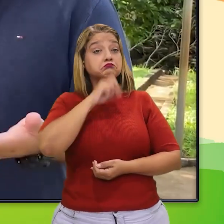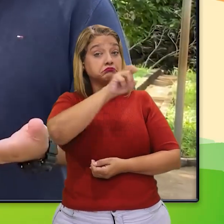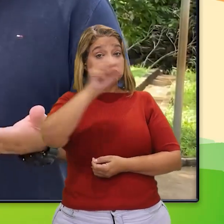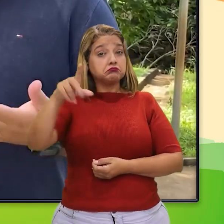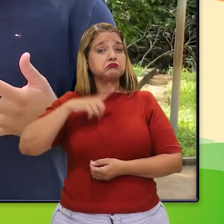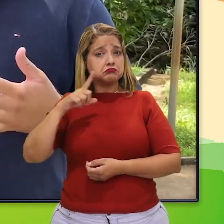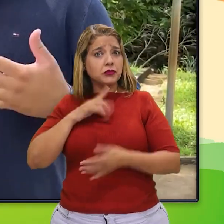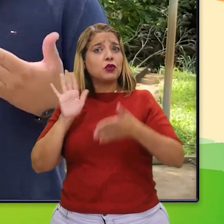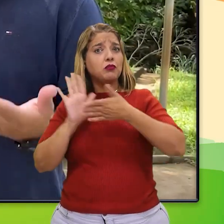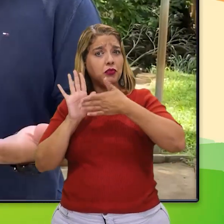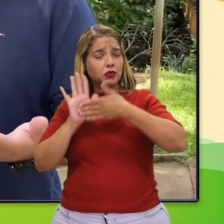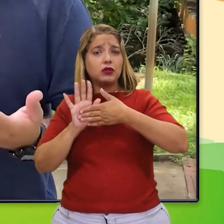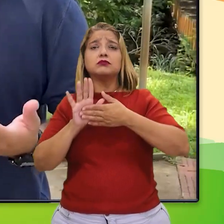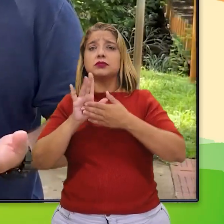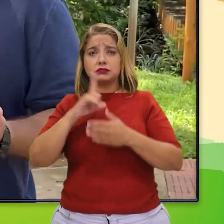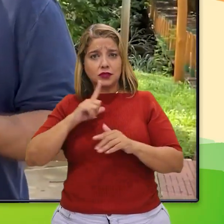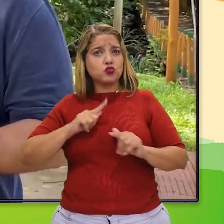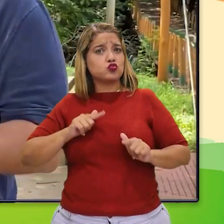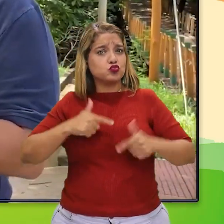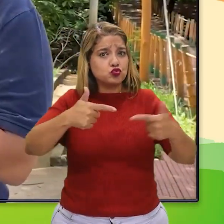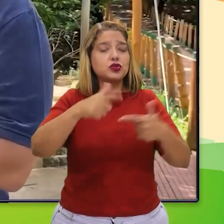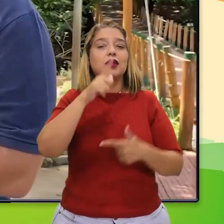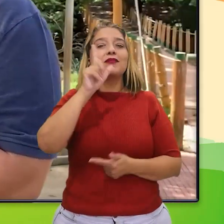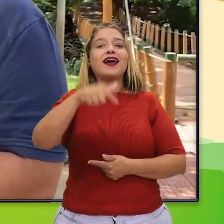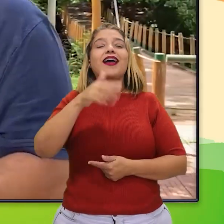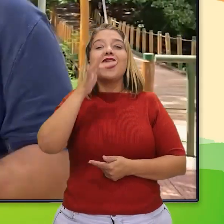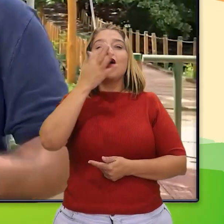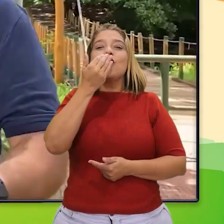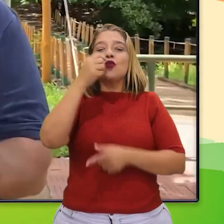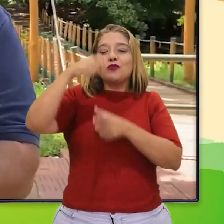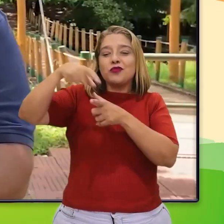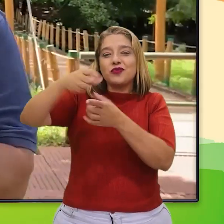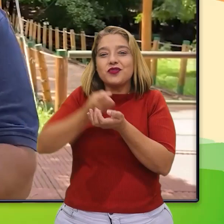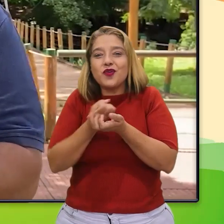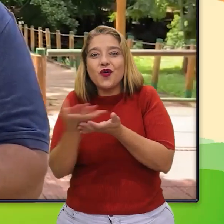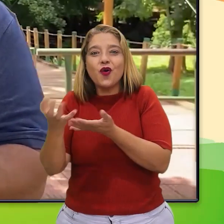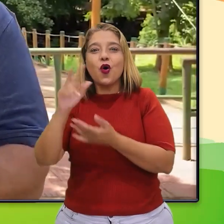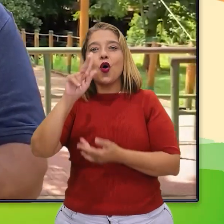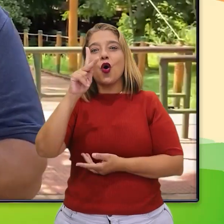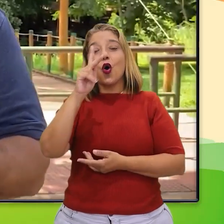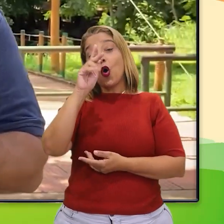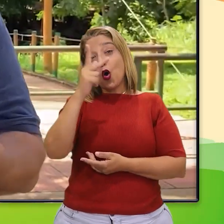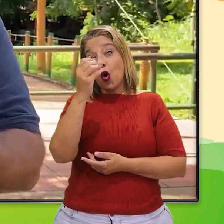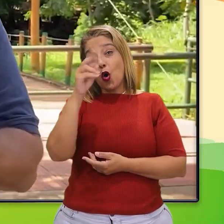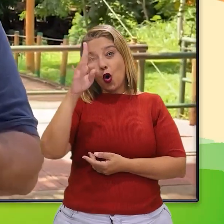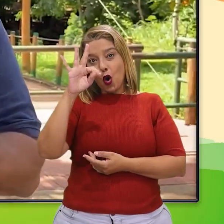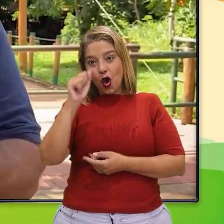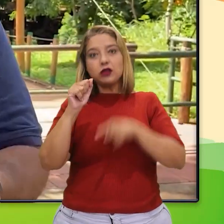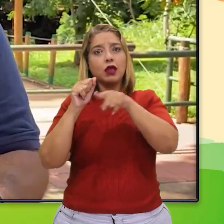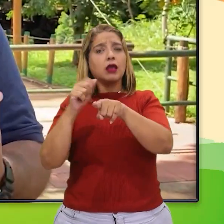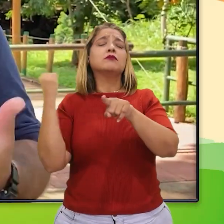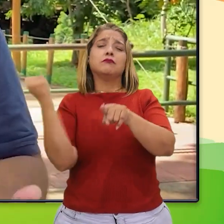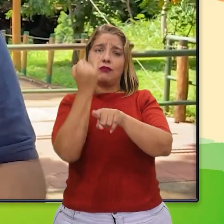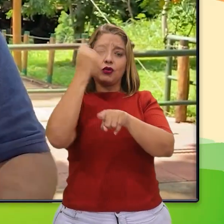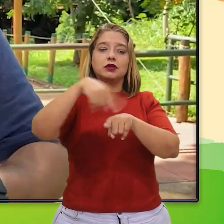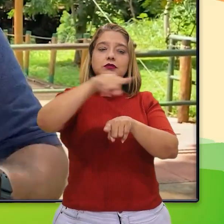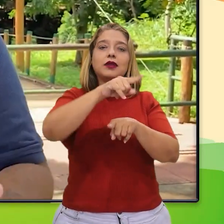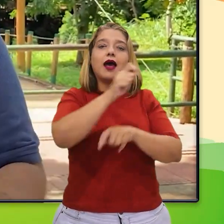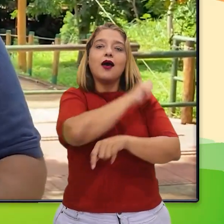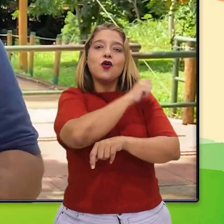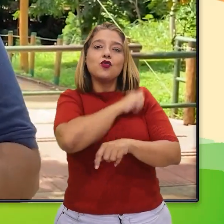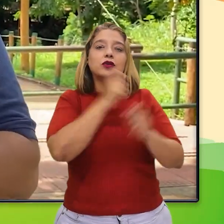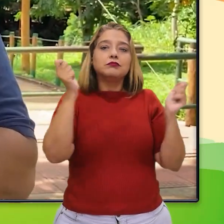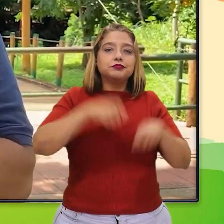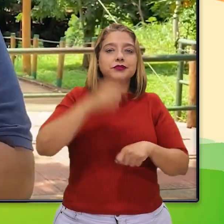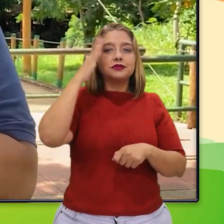O programa de horta, horta orgânica, é um programa que é importante para que os alunos possam compreender essa relação com o solo,